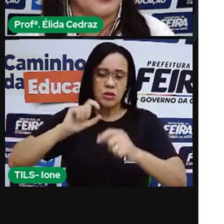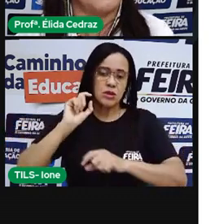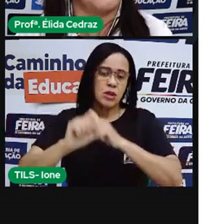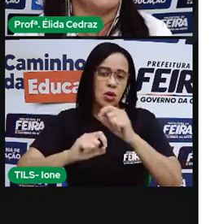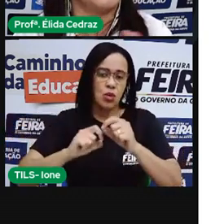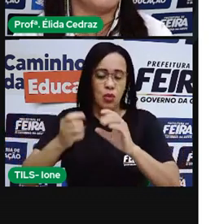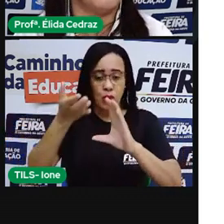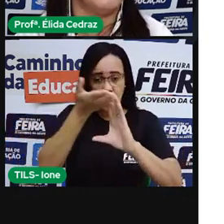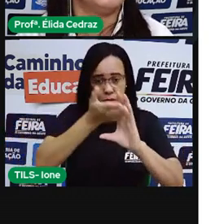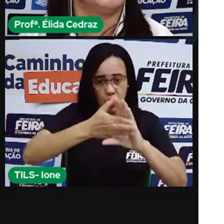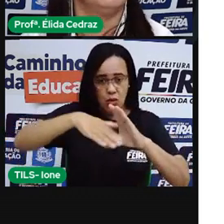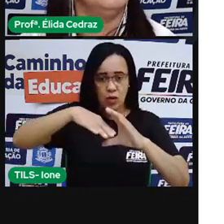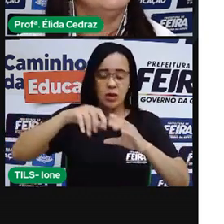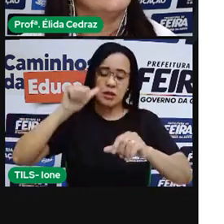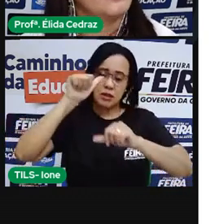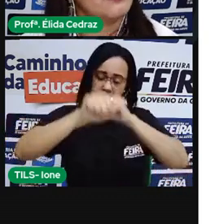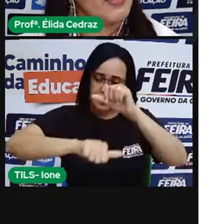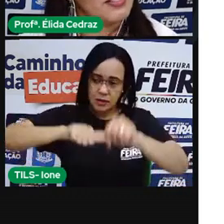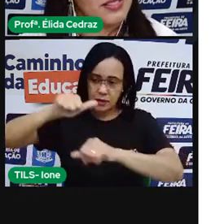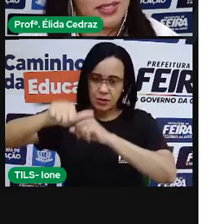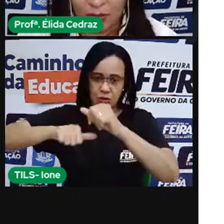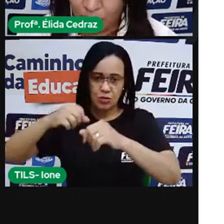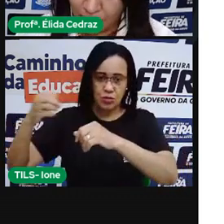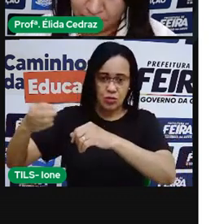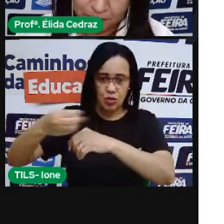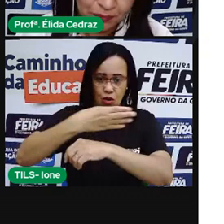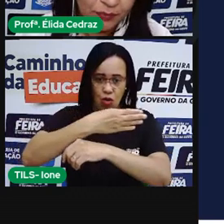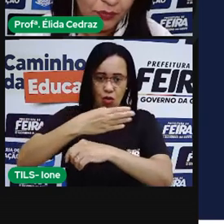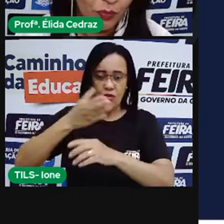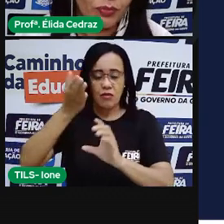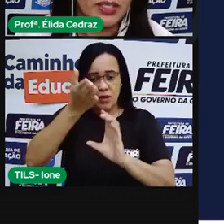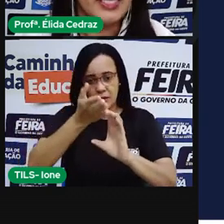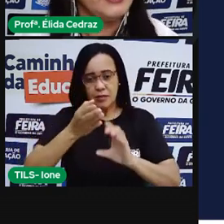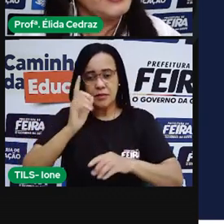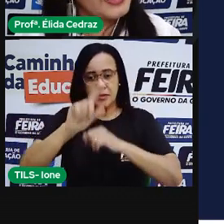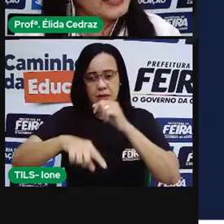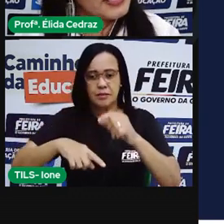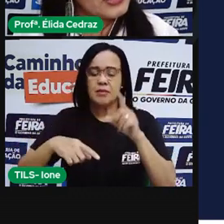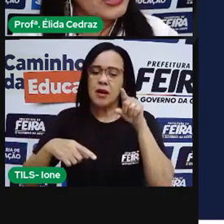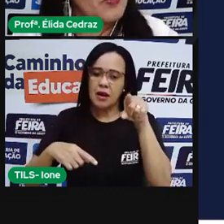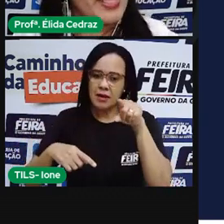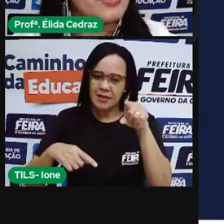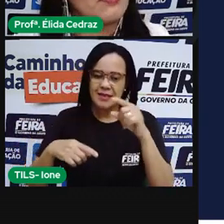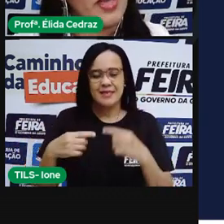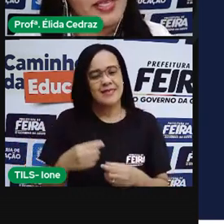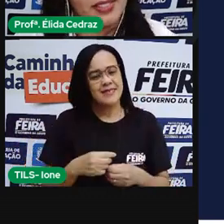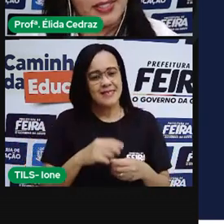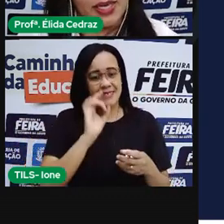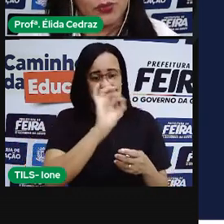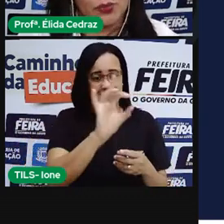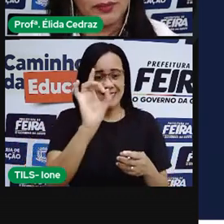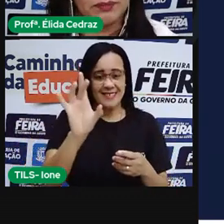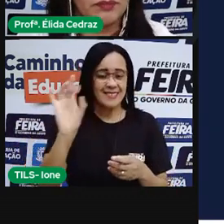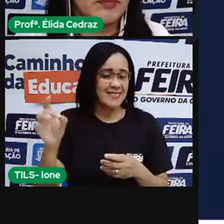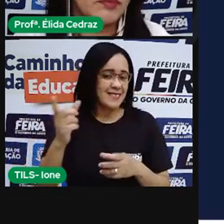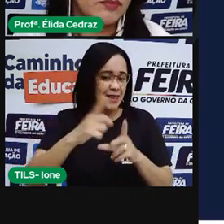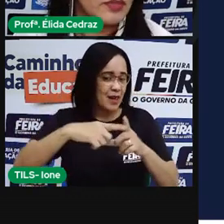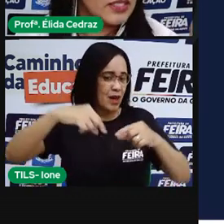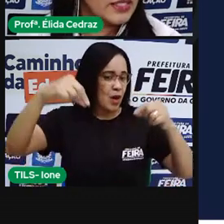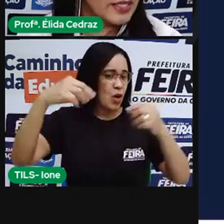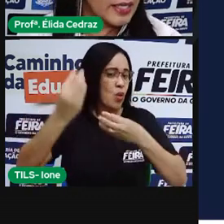passo da transformação nas fases da Lua. E aqui estão as fases da Lua.